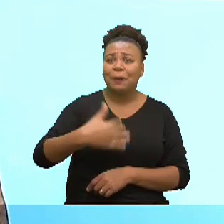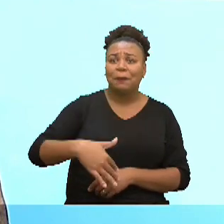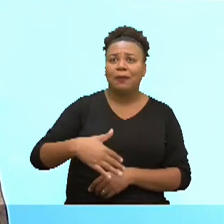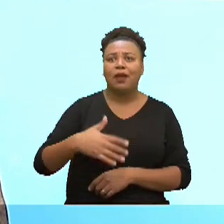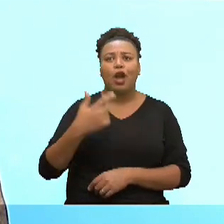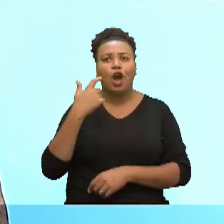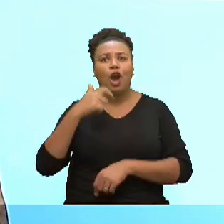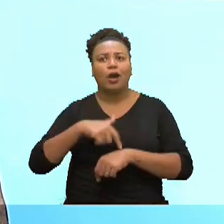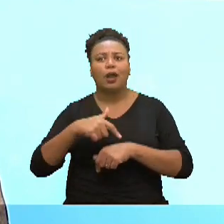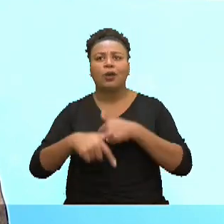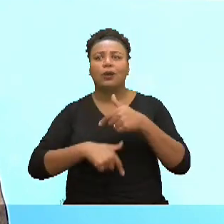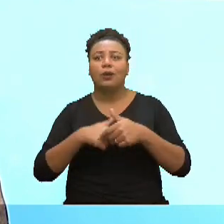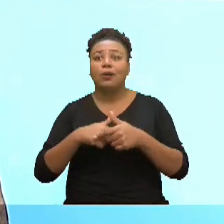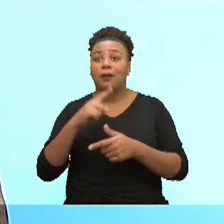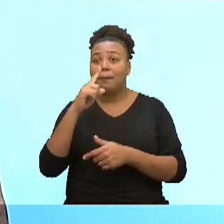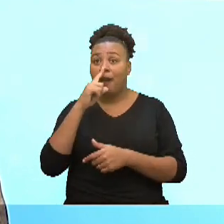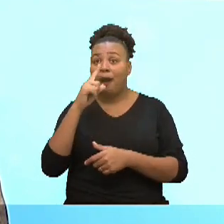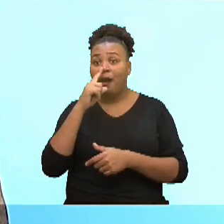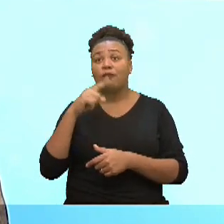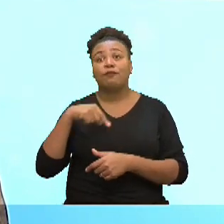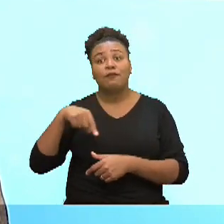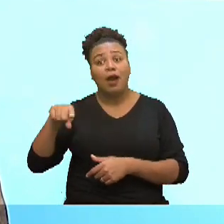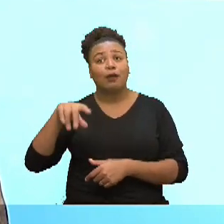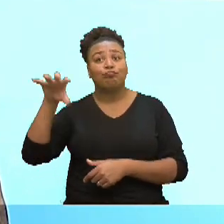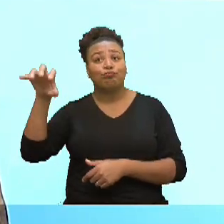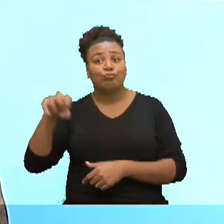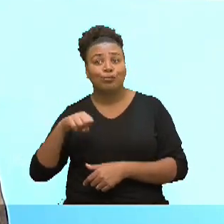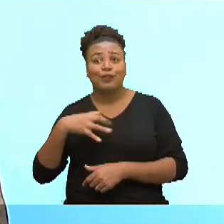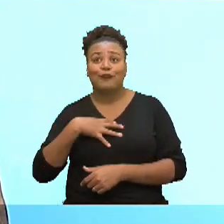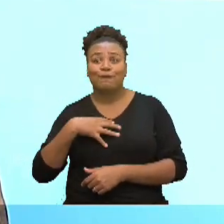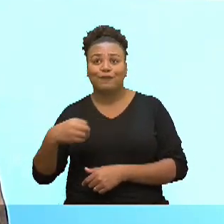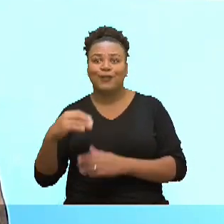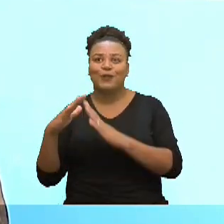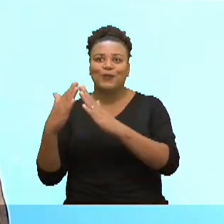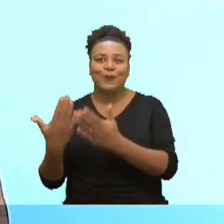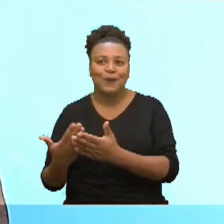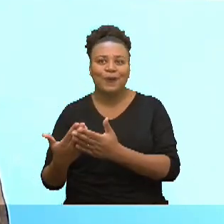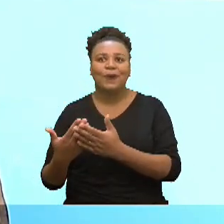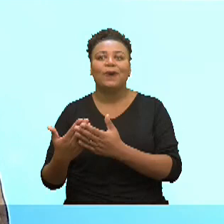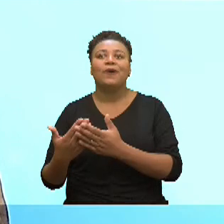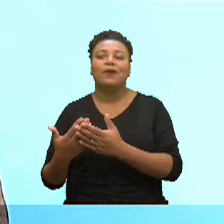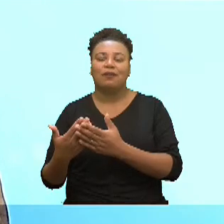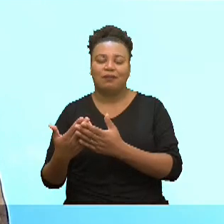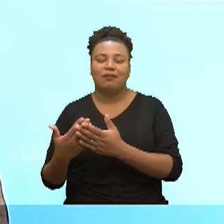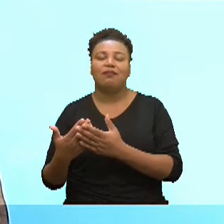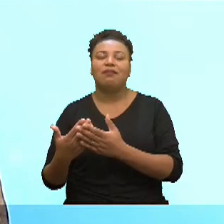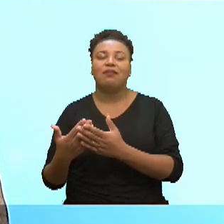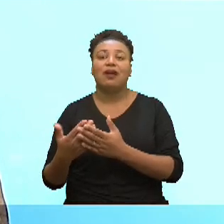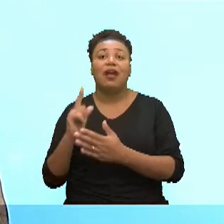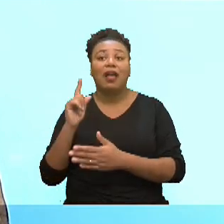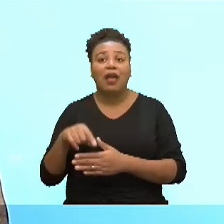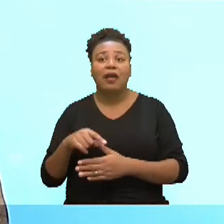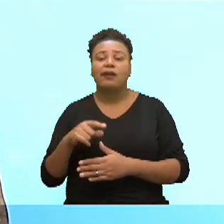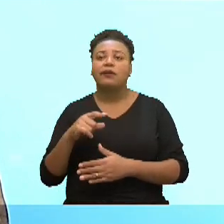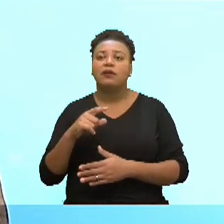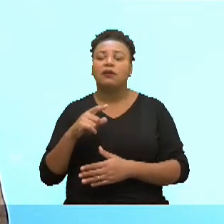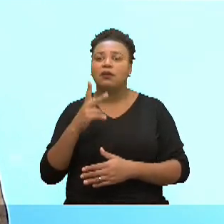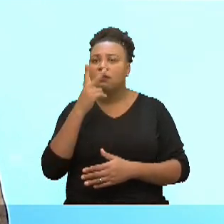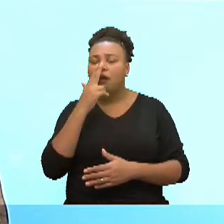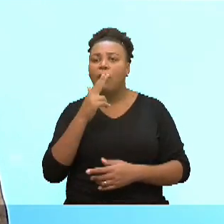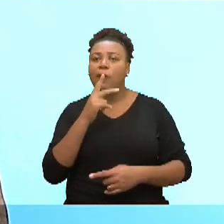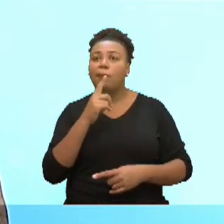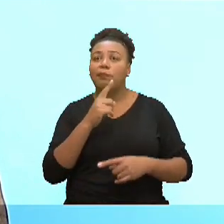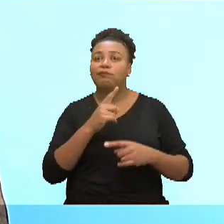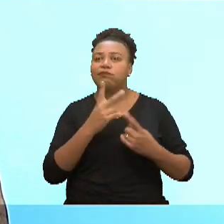jornada de trabalho, e as mães vão lá buscar os seus filhos, e nisso estão tolidas por todo um